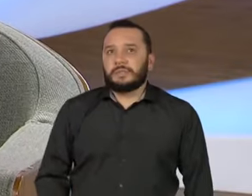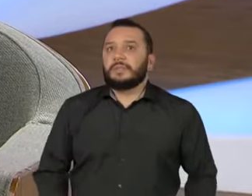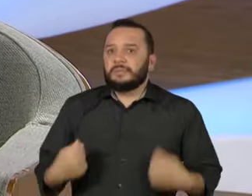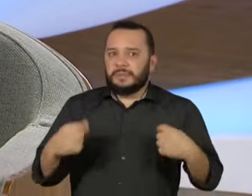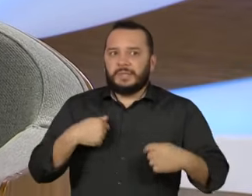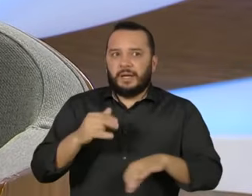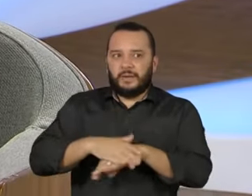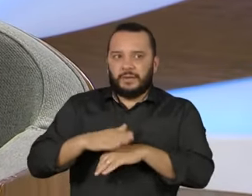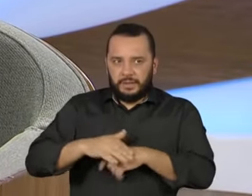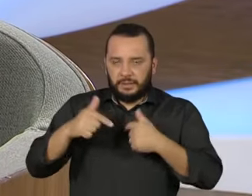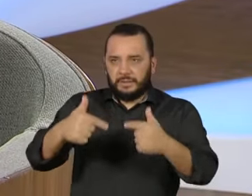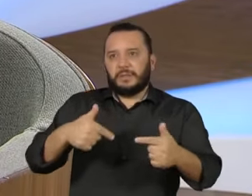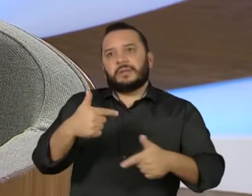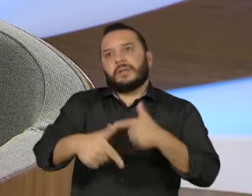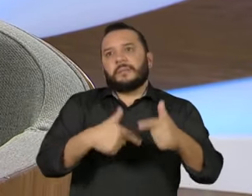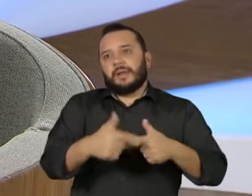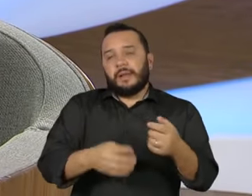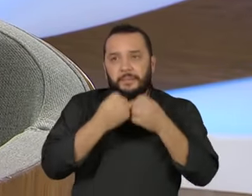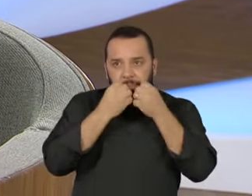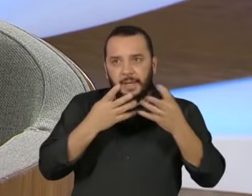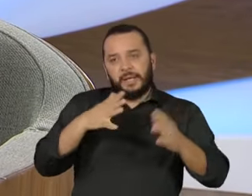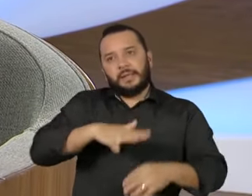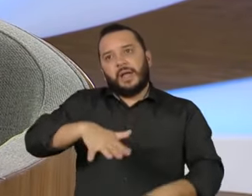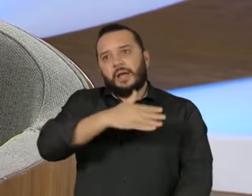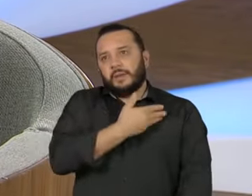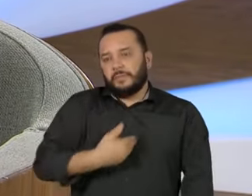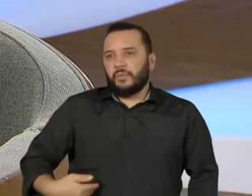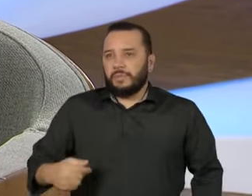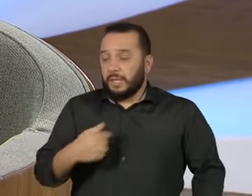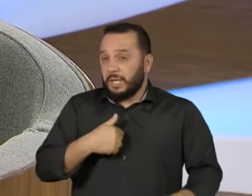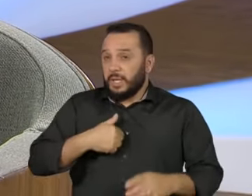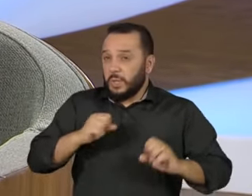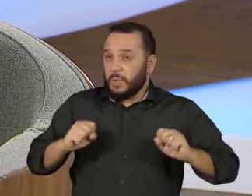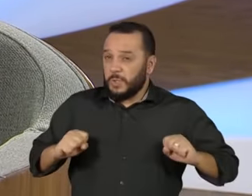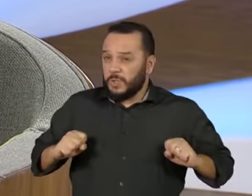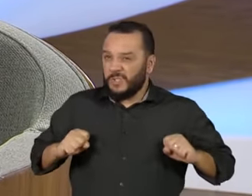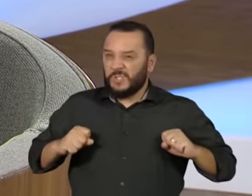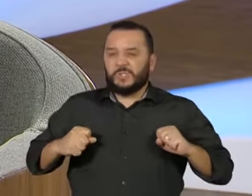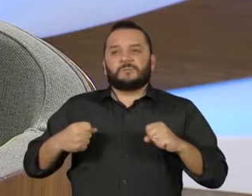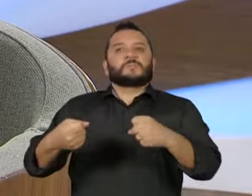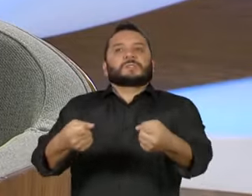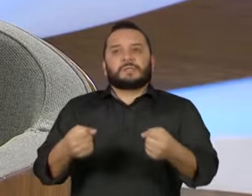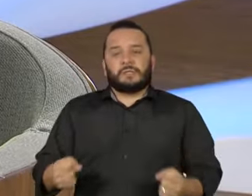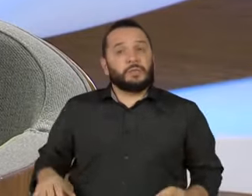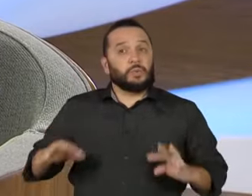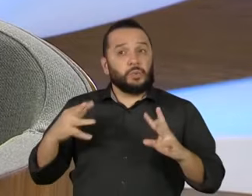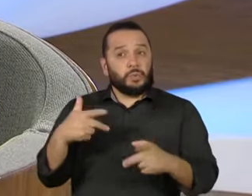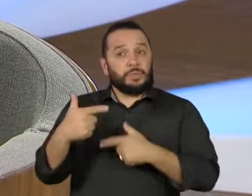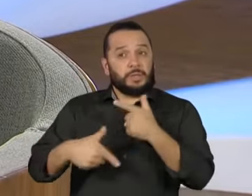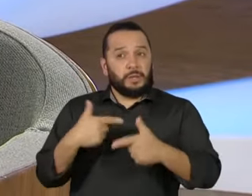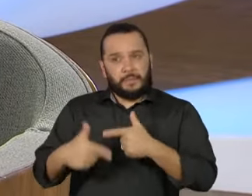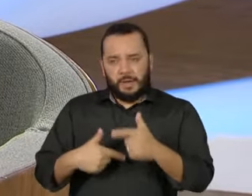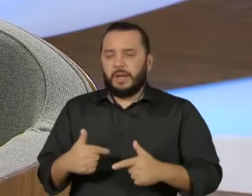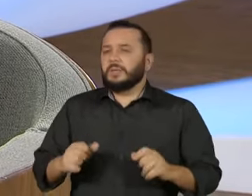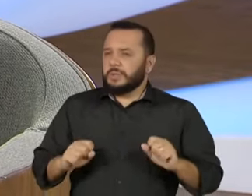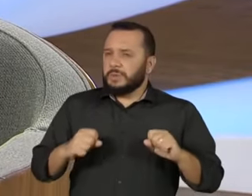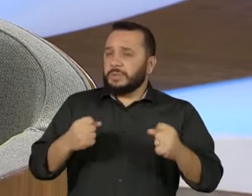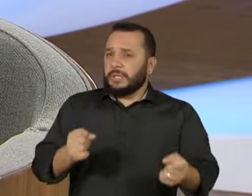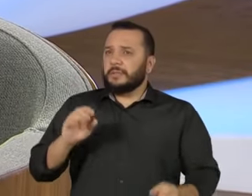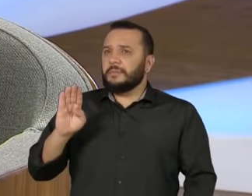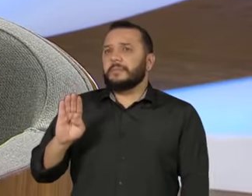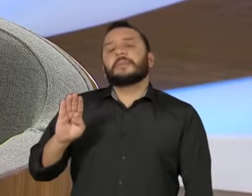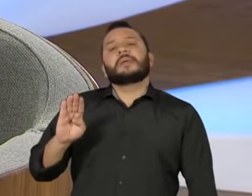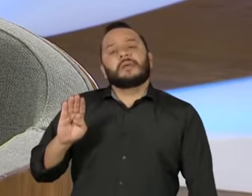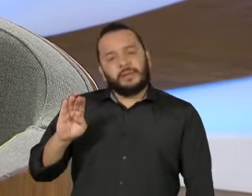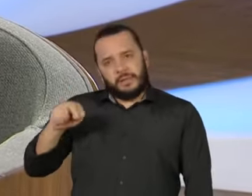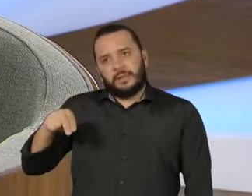feitas as coisas no setor público, né? E eu me esforcei em todos esses mandatos muito, né? Inclusive no BNDES, quanto eu tive, me